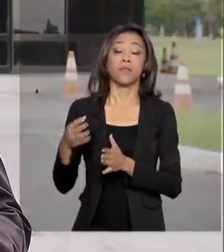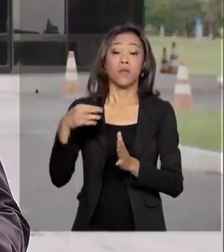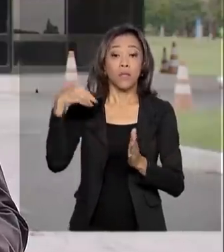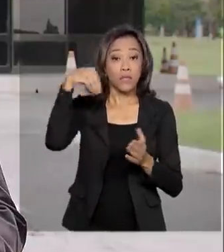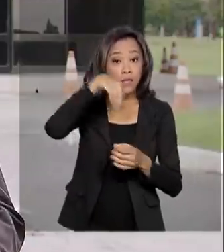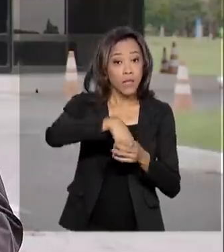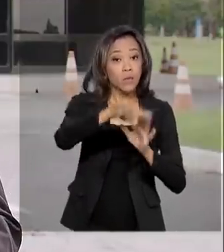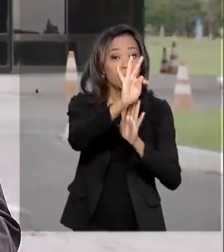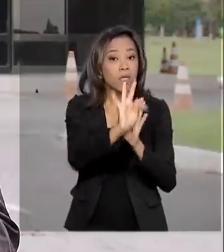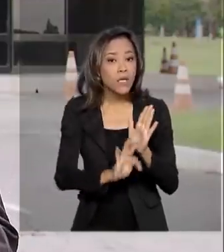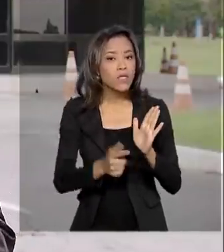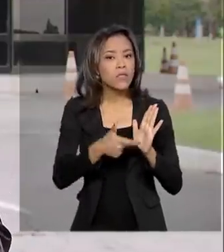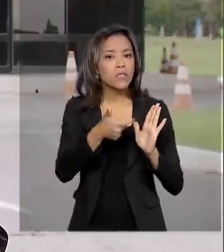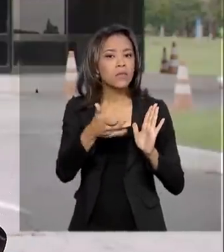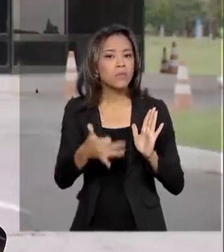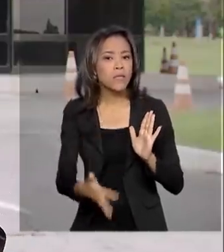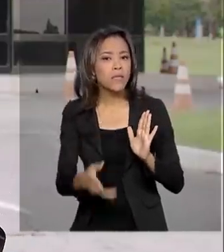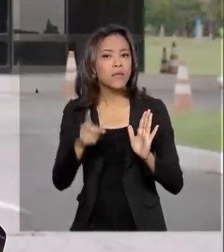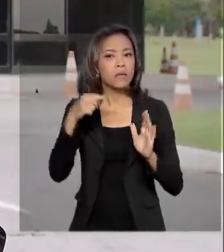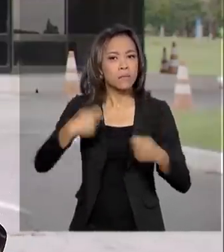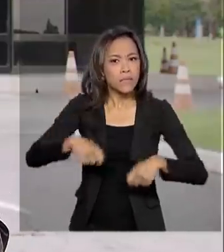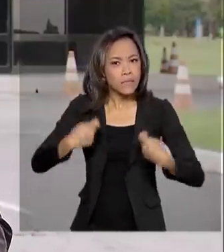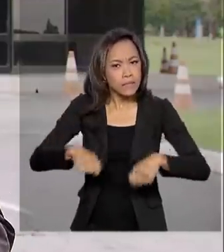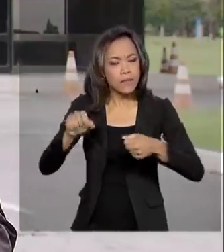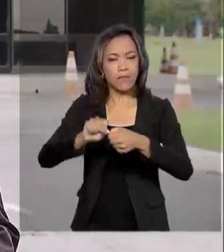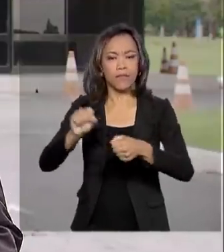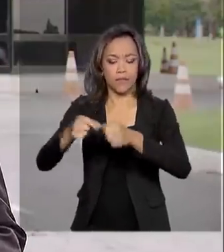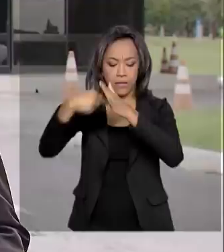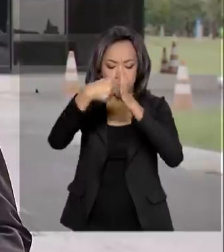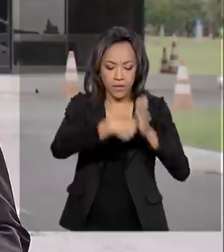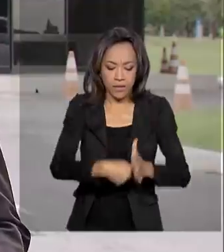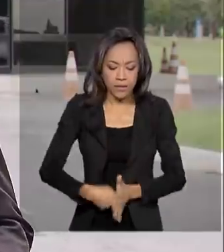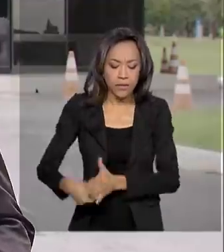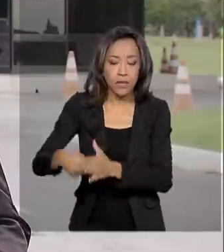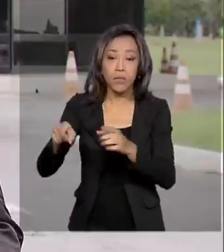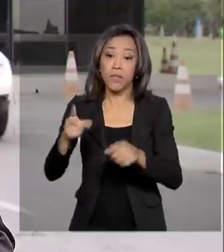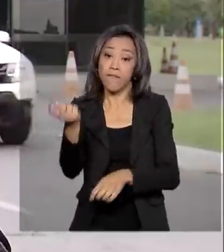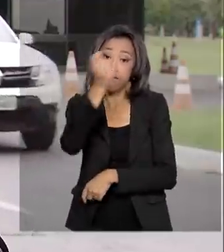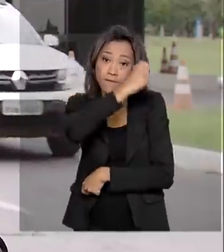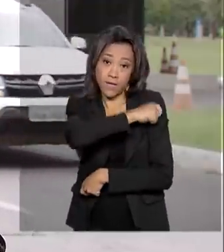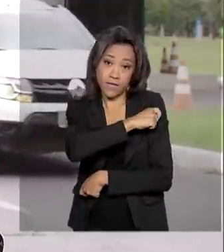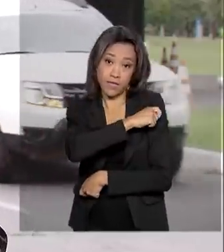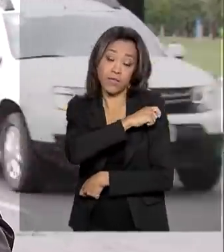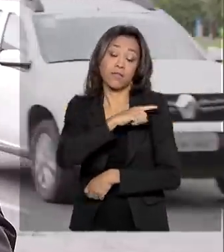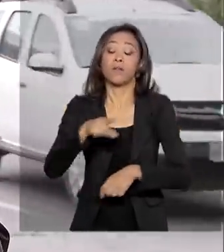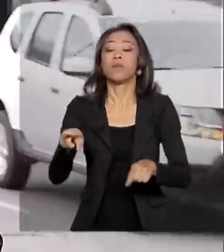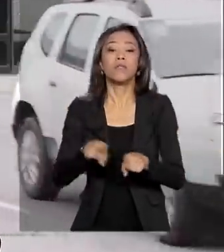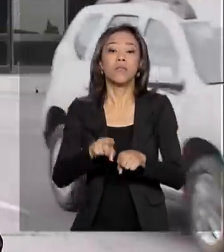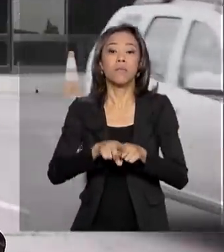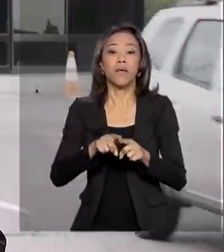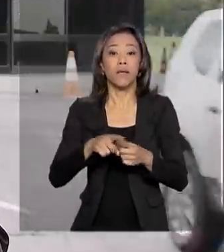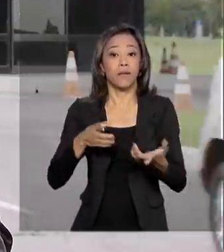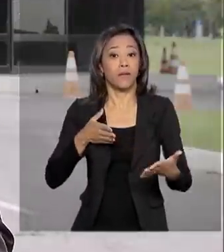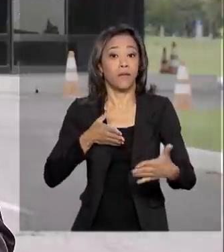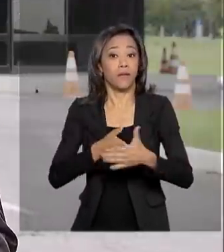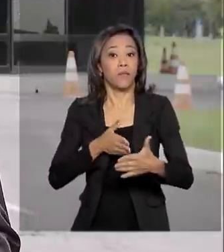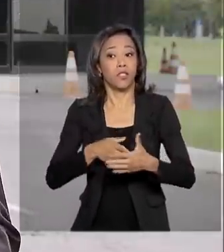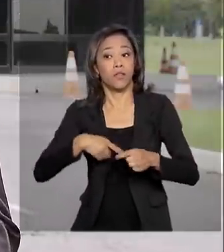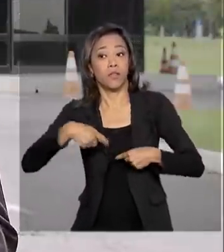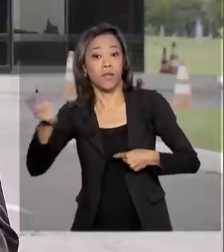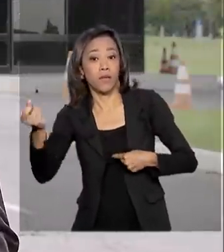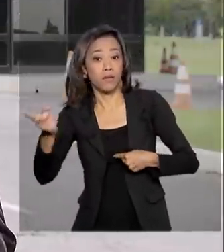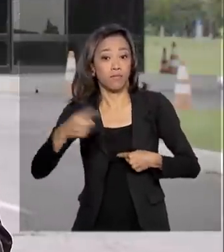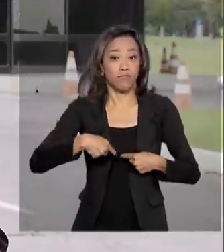realização compulsória de exames laboratoriais e vacinação, além de medidas de restrição de entrada e saída do país em casos de